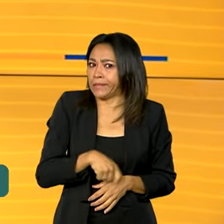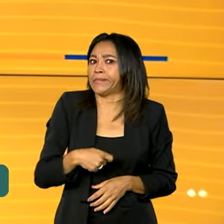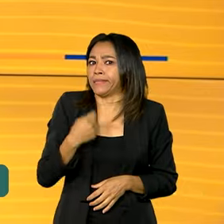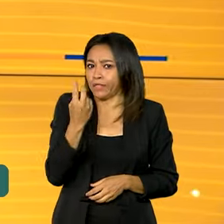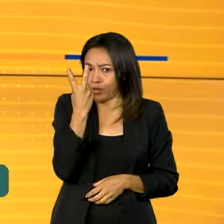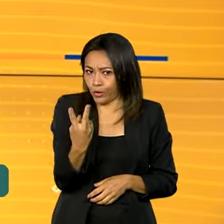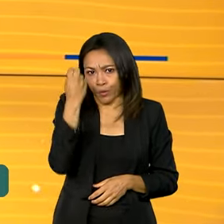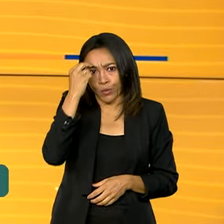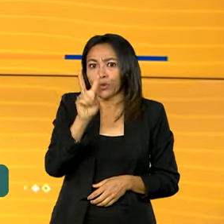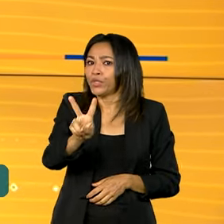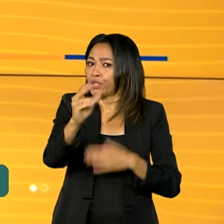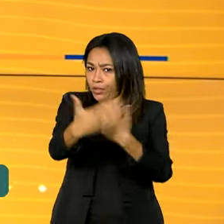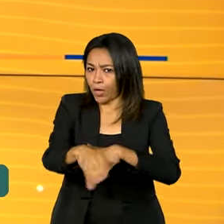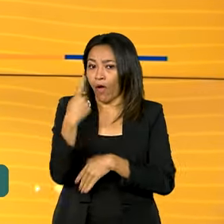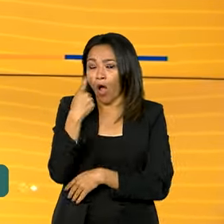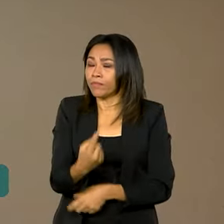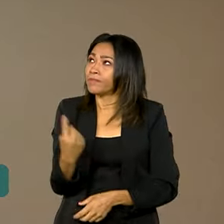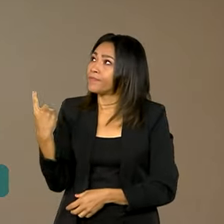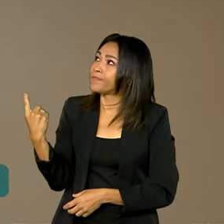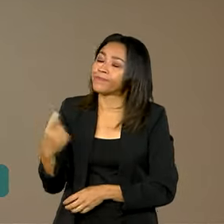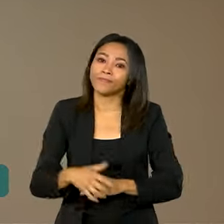nos dois dias da prova. Veja na reportagem.